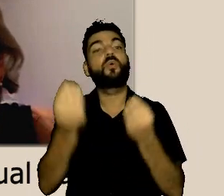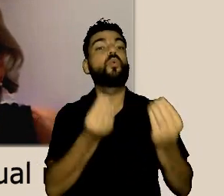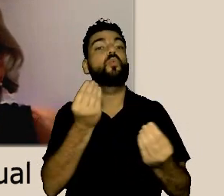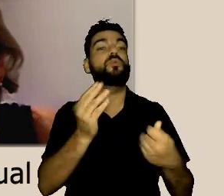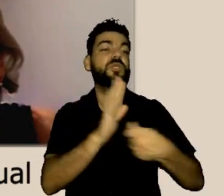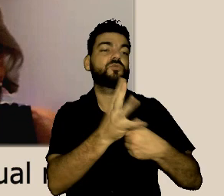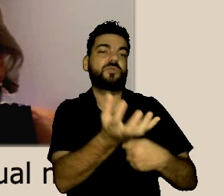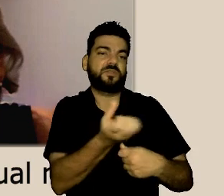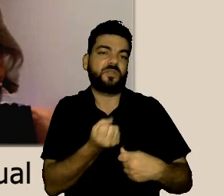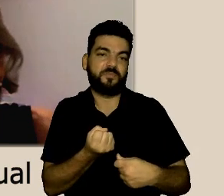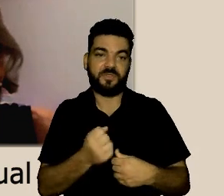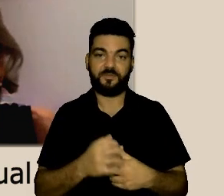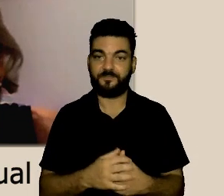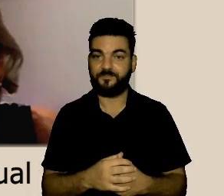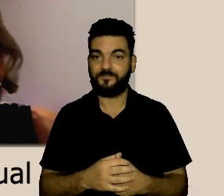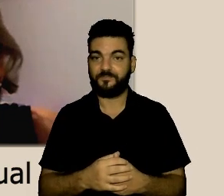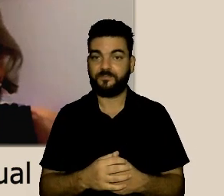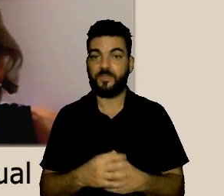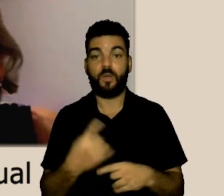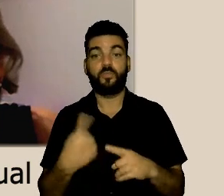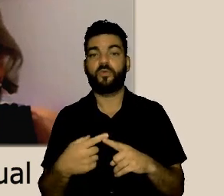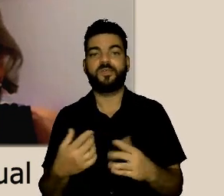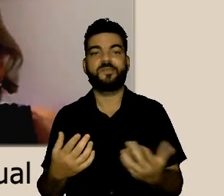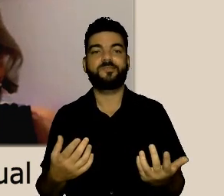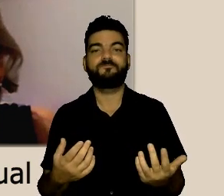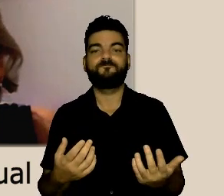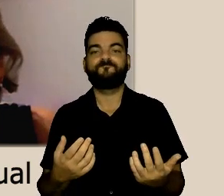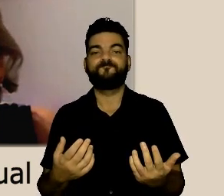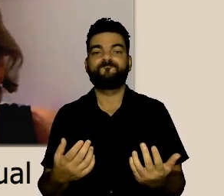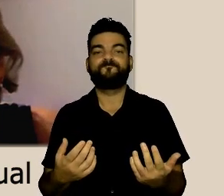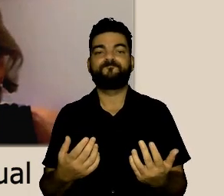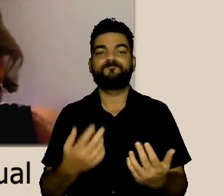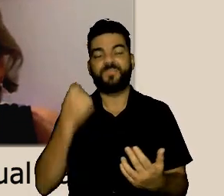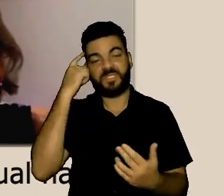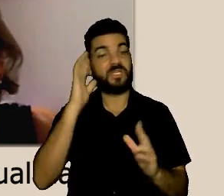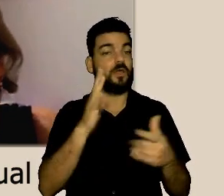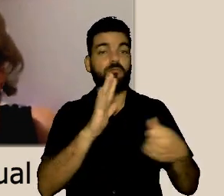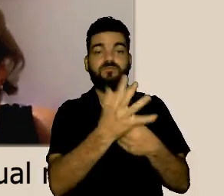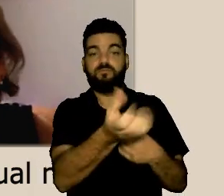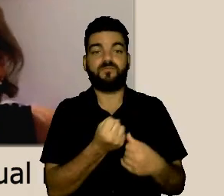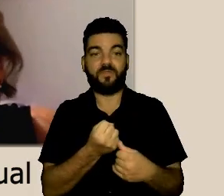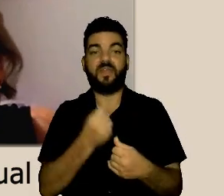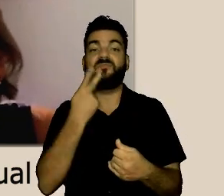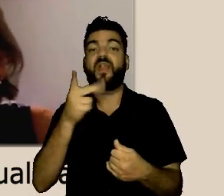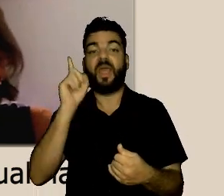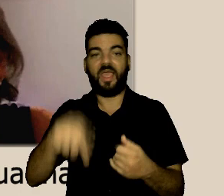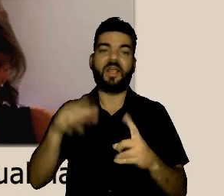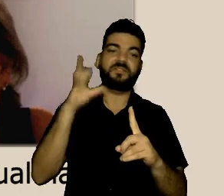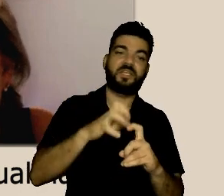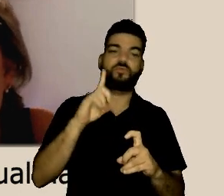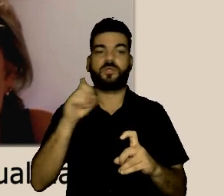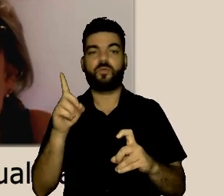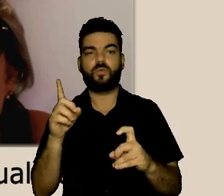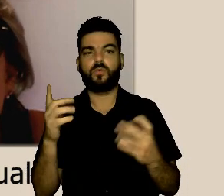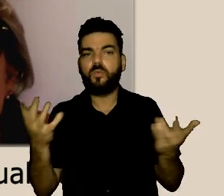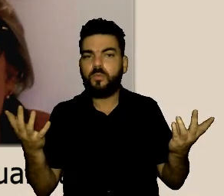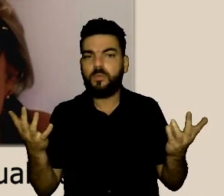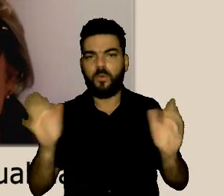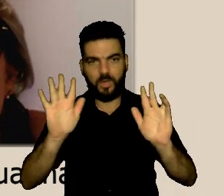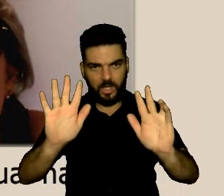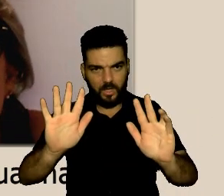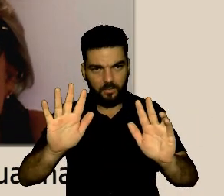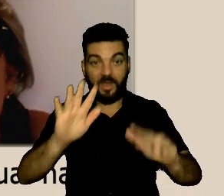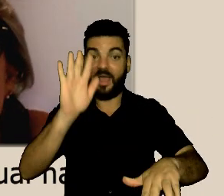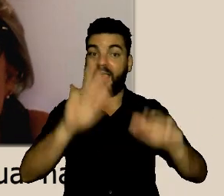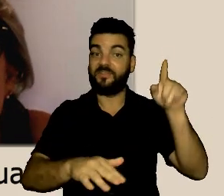na nossa regulamentação a admissibilidade da denúncia porque você não pode já estabelecer se é ou se não